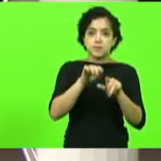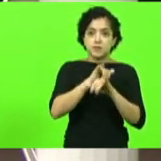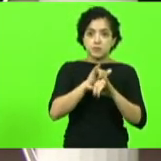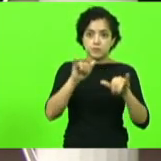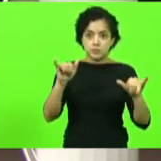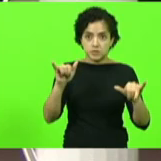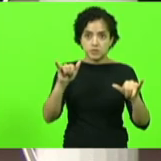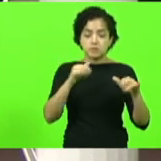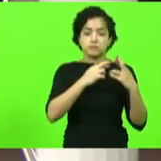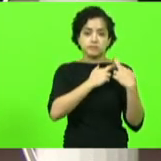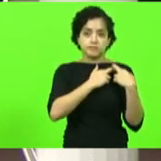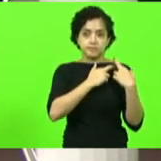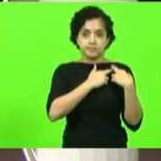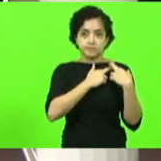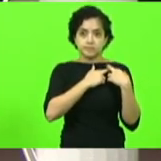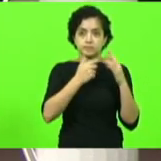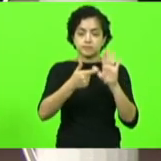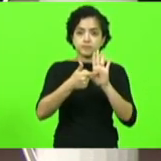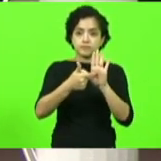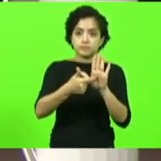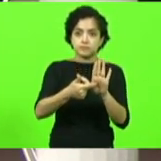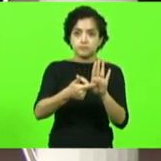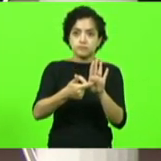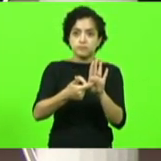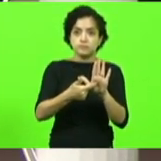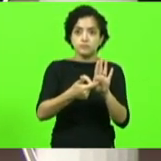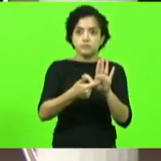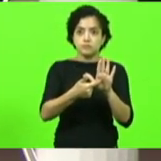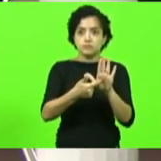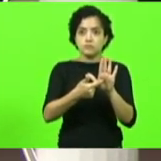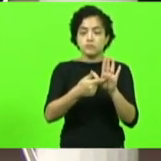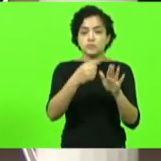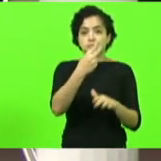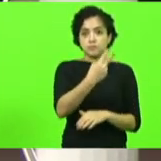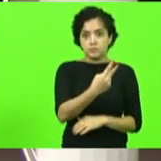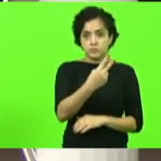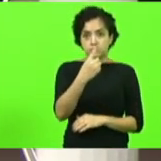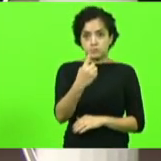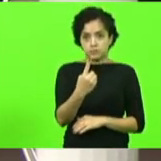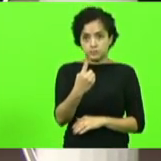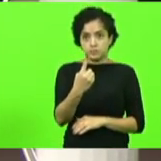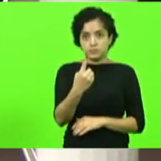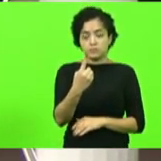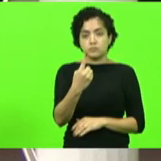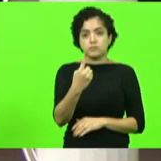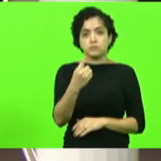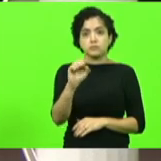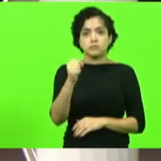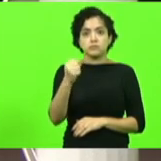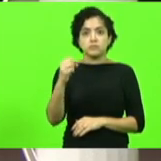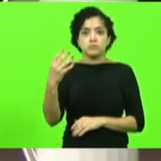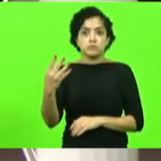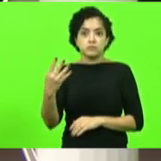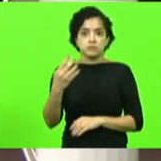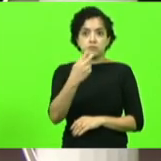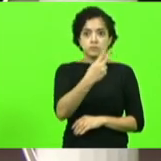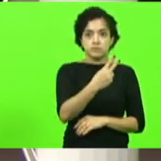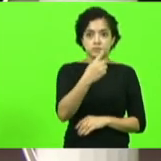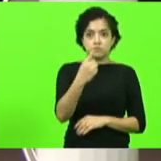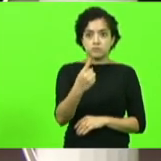vai encaminhar aos destinatários as indicações números 2.184 a 2